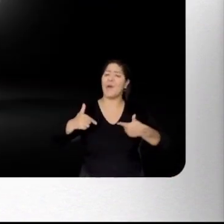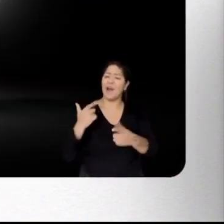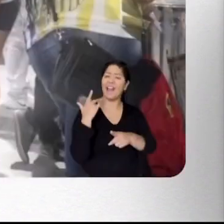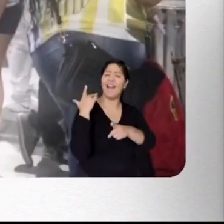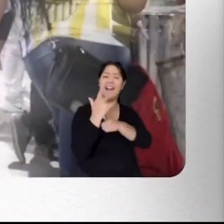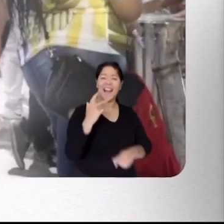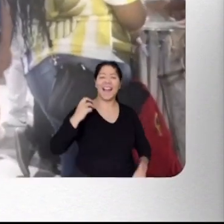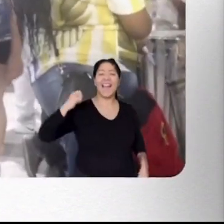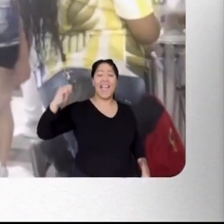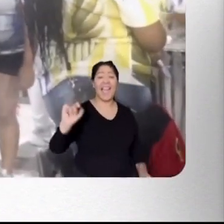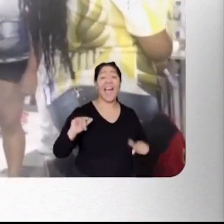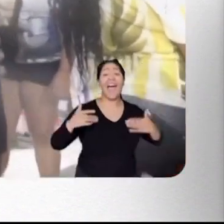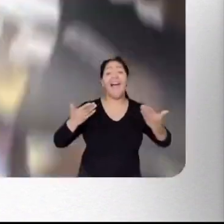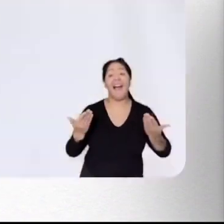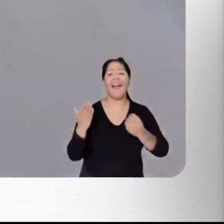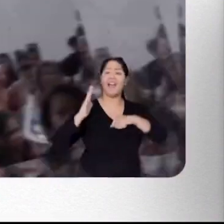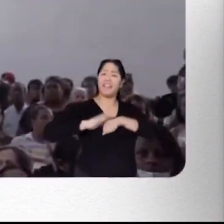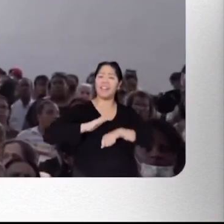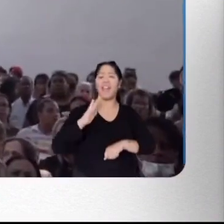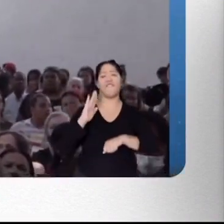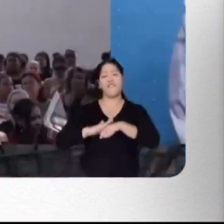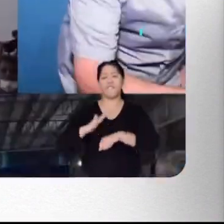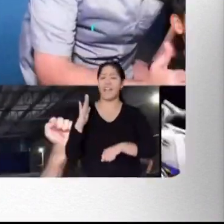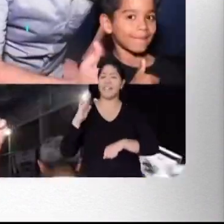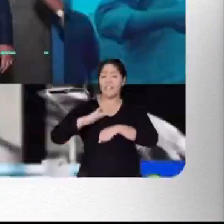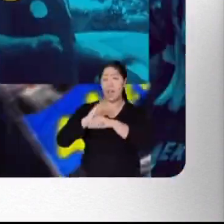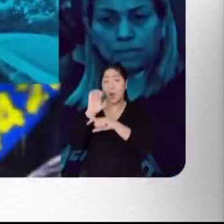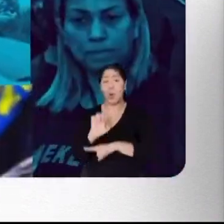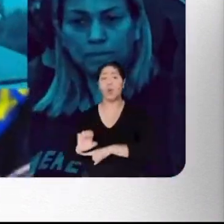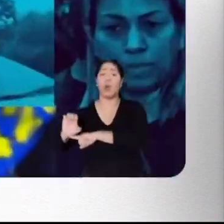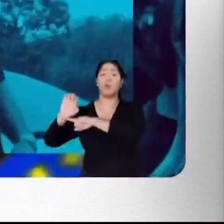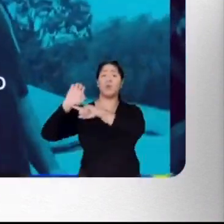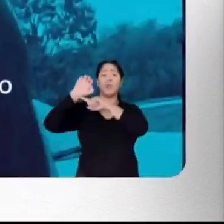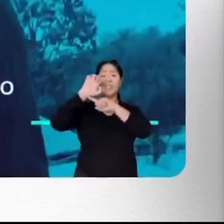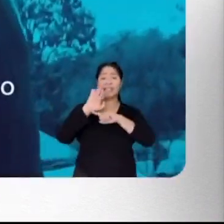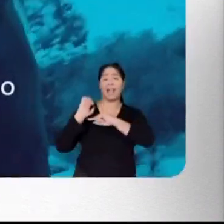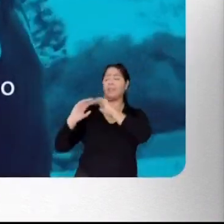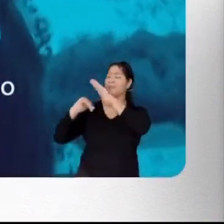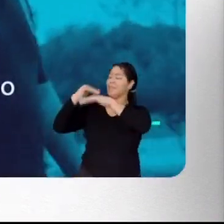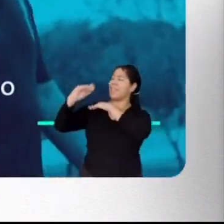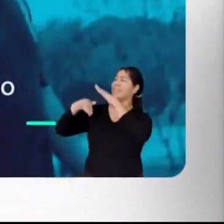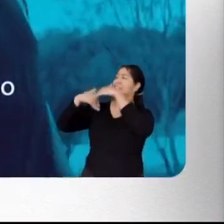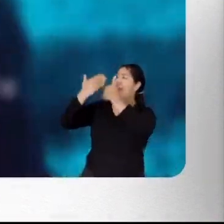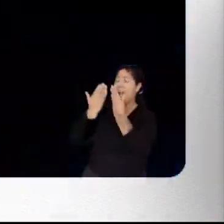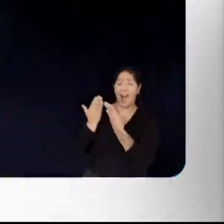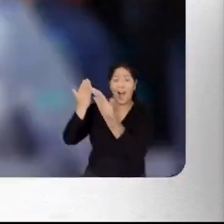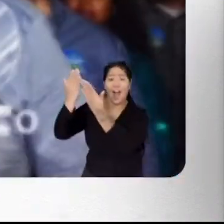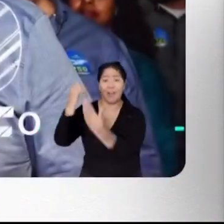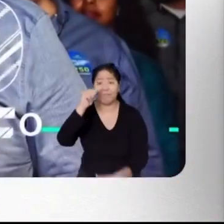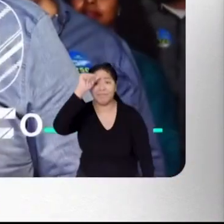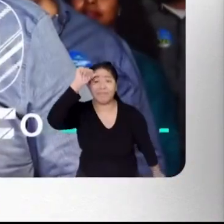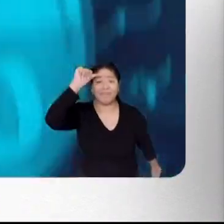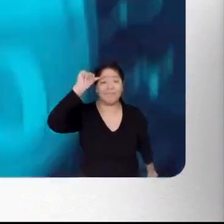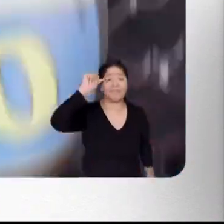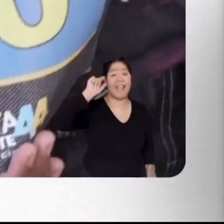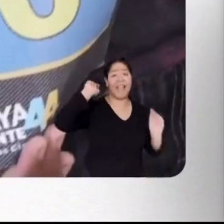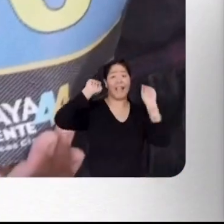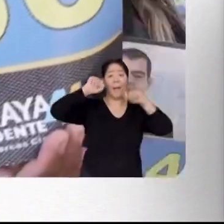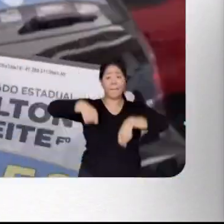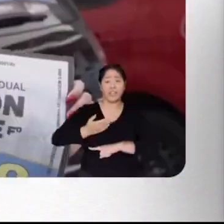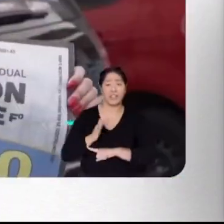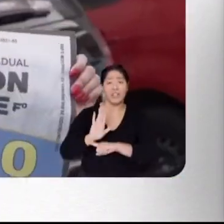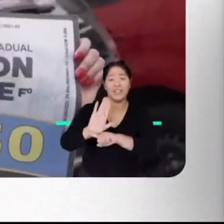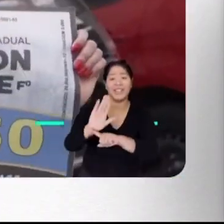pra vencer. É quem vai fazer o nosso estado crescer.